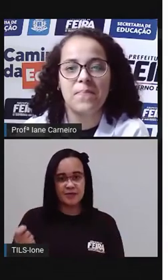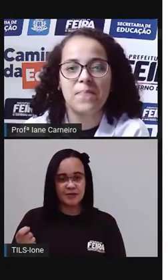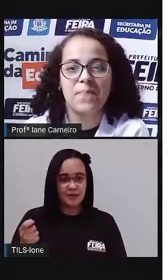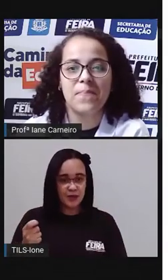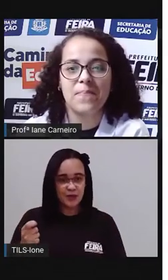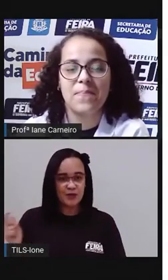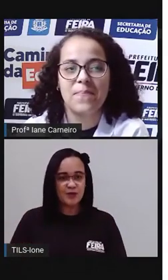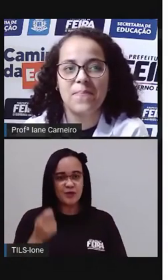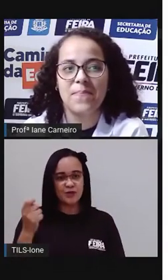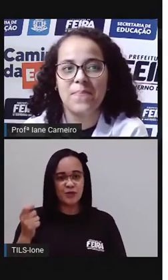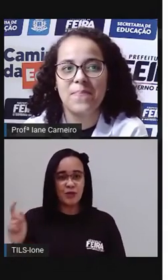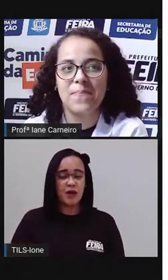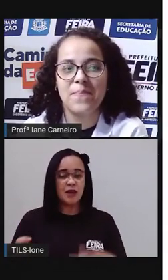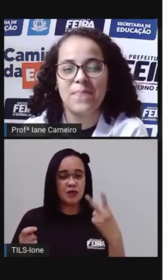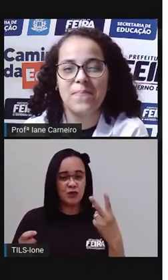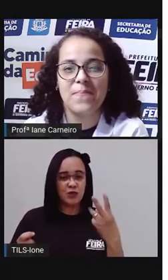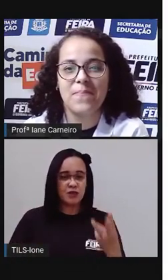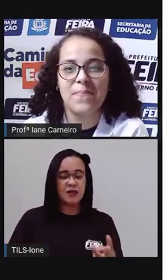é dois, é três